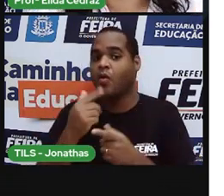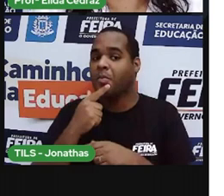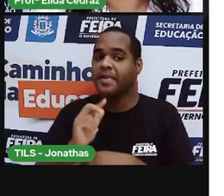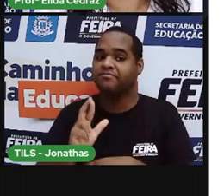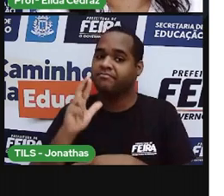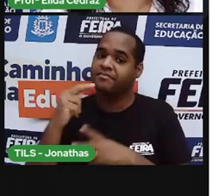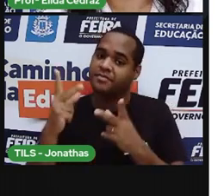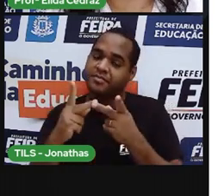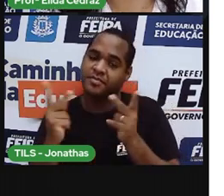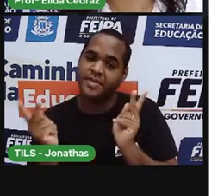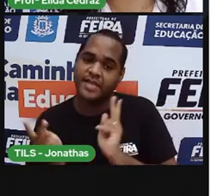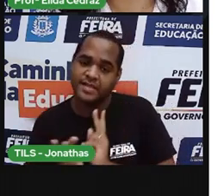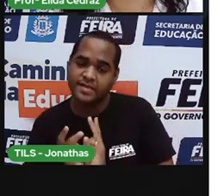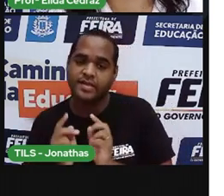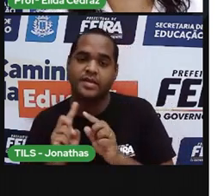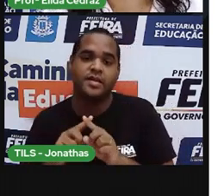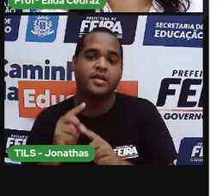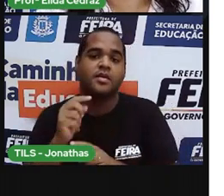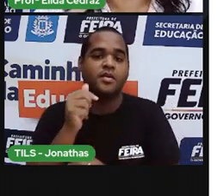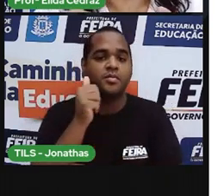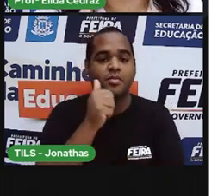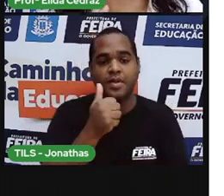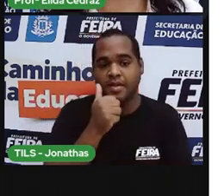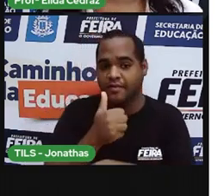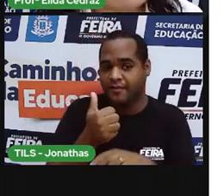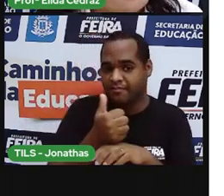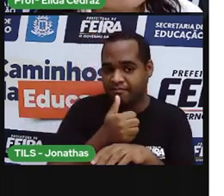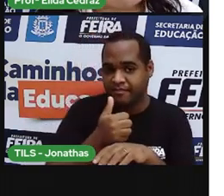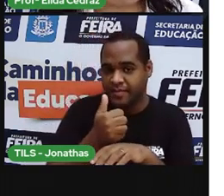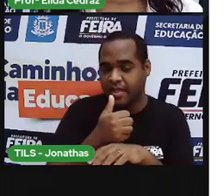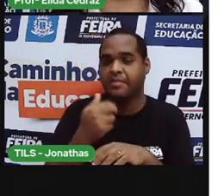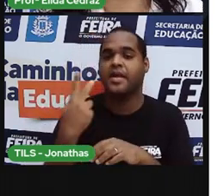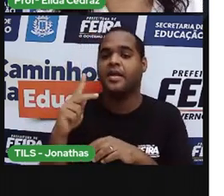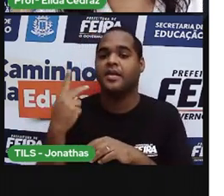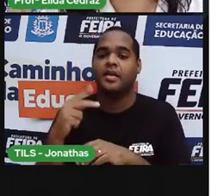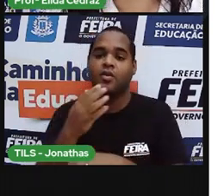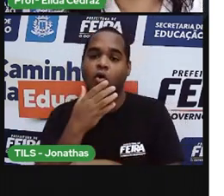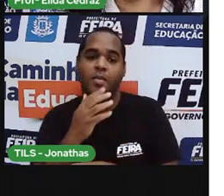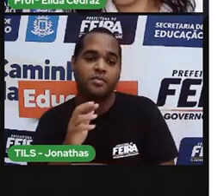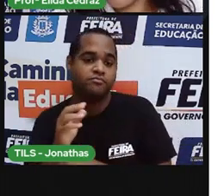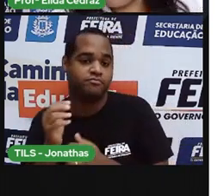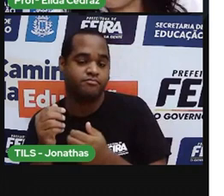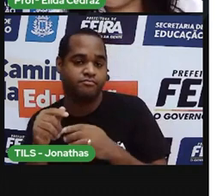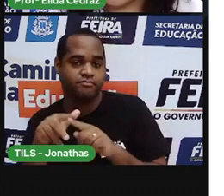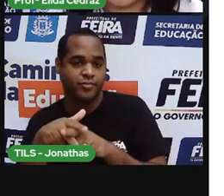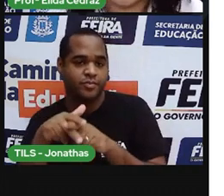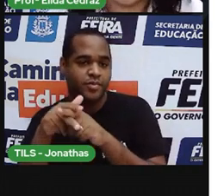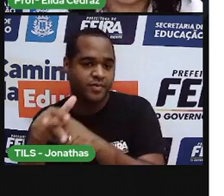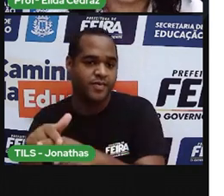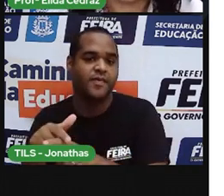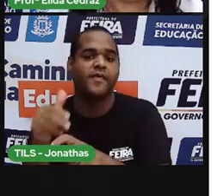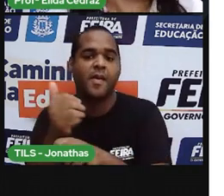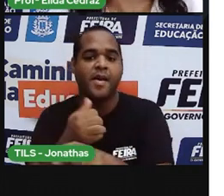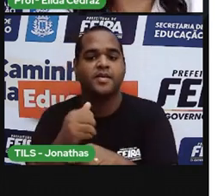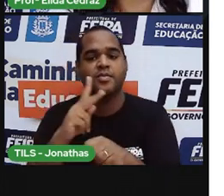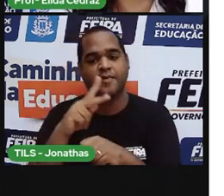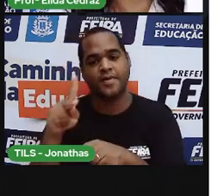pizza, a atendente da farmácia, o entregador da farmácia e a professora.